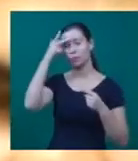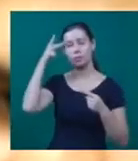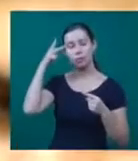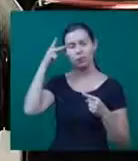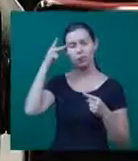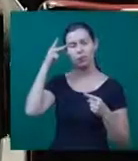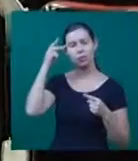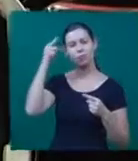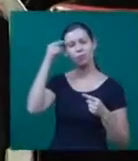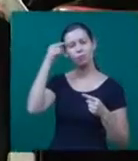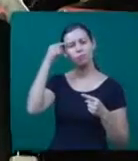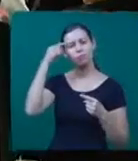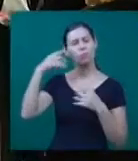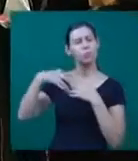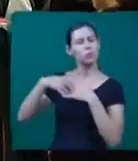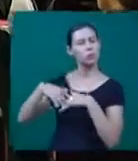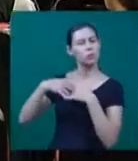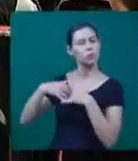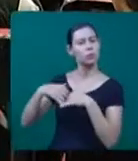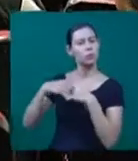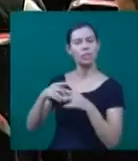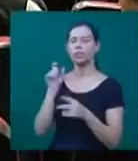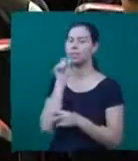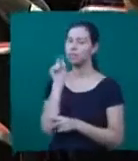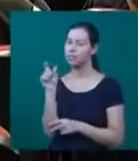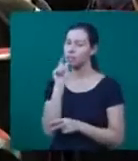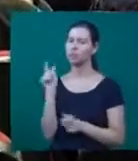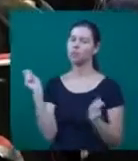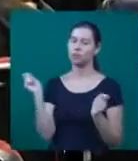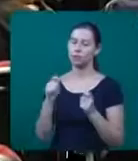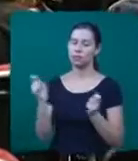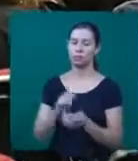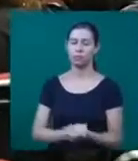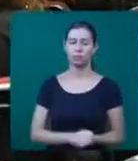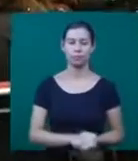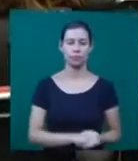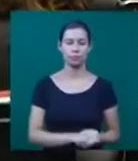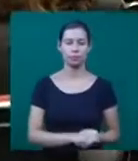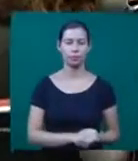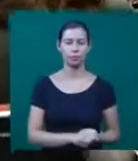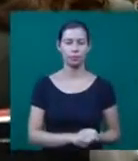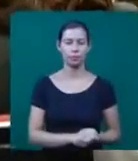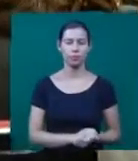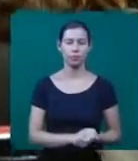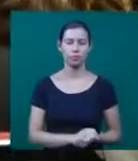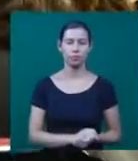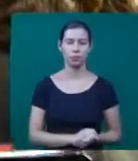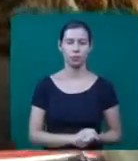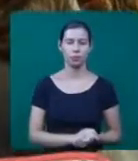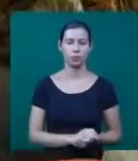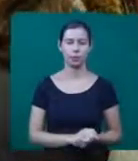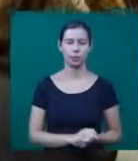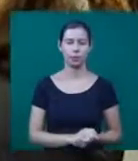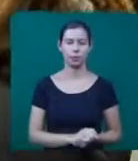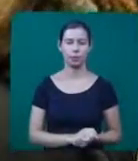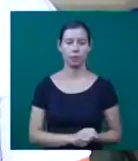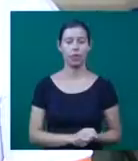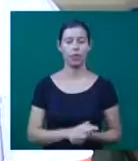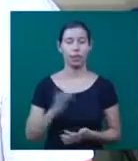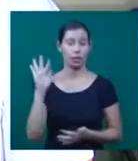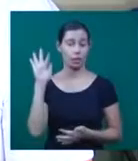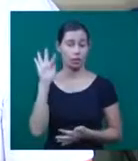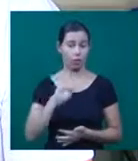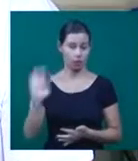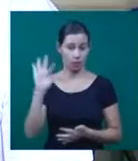pensamento crítico e verdadeiro sobre vários assuntos. Na universidade, o a gente tem, na verdade, é um espaço para discutir a diversidade,